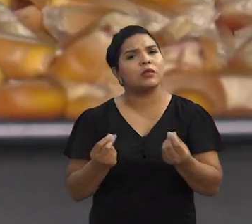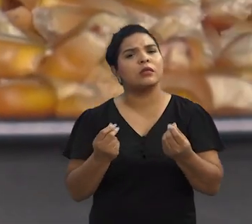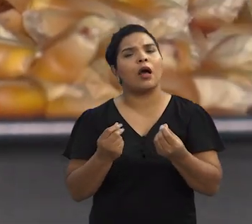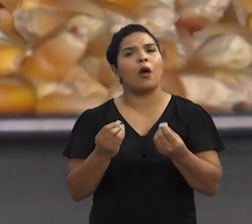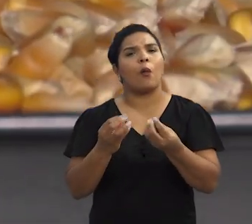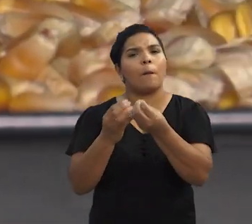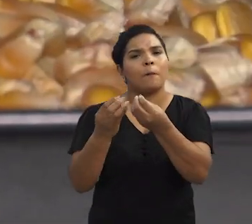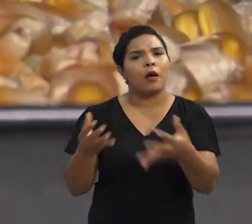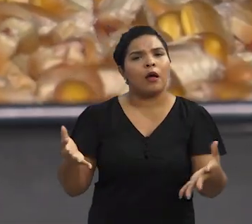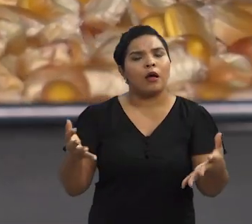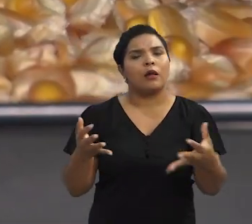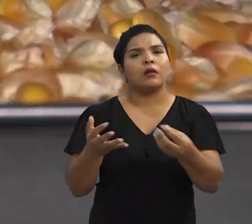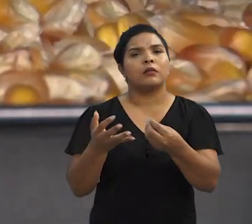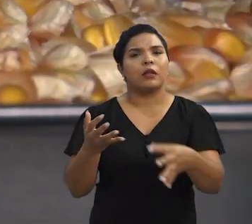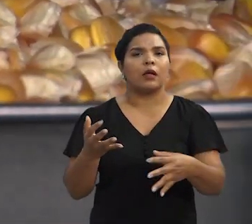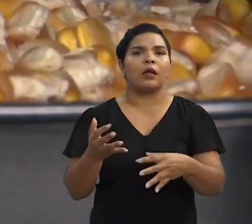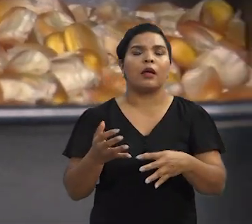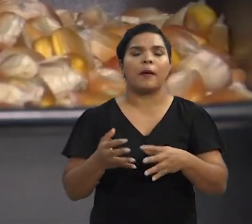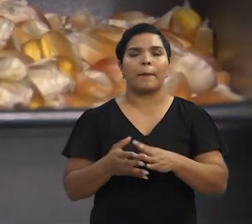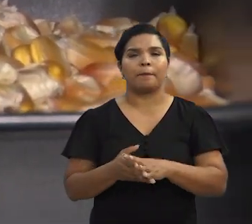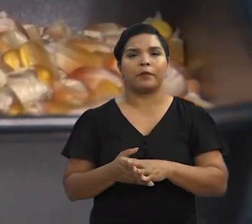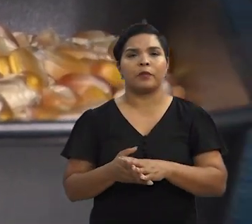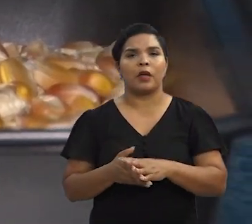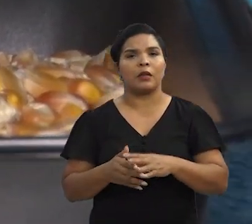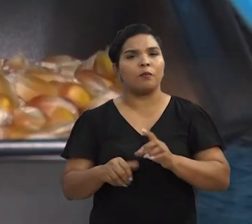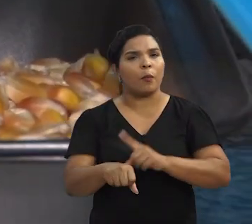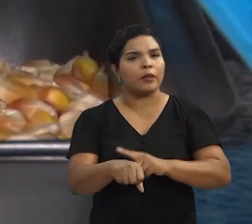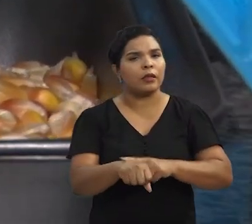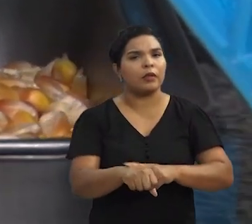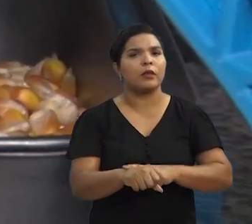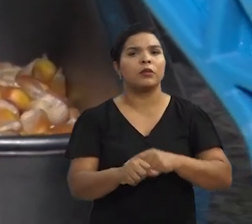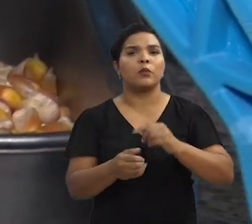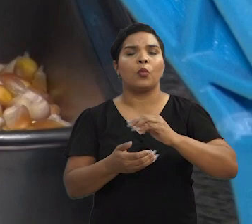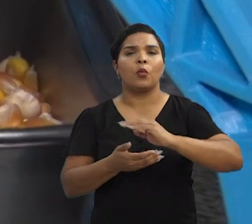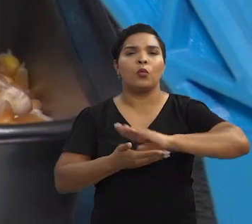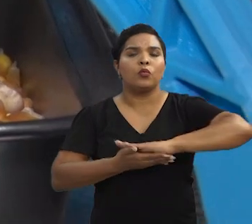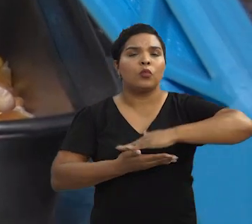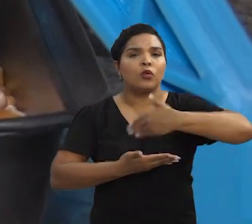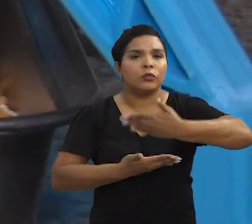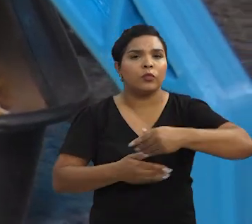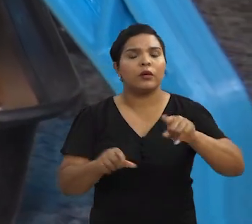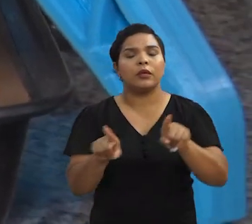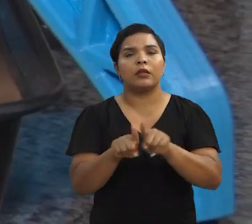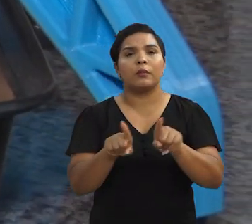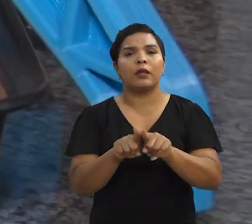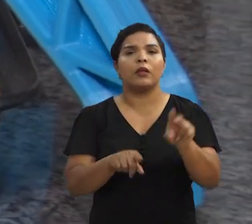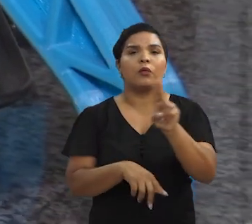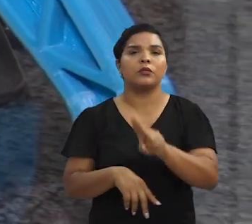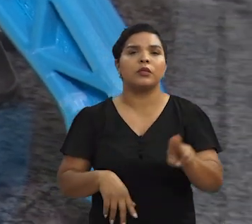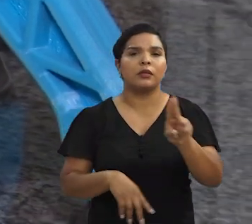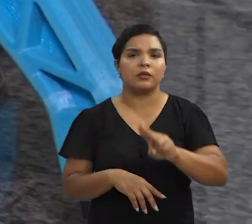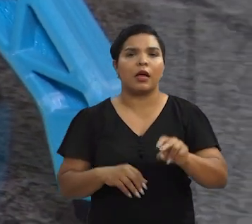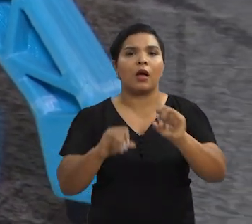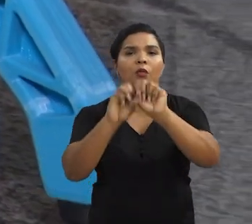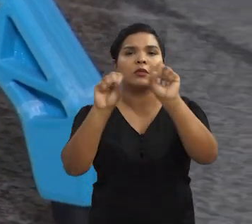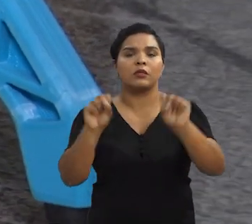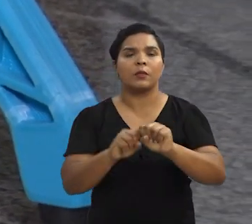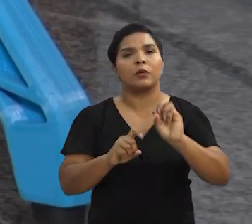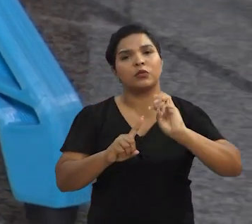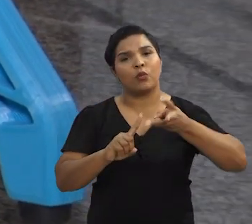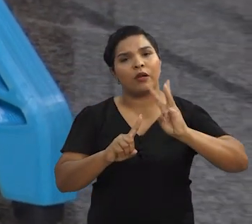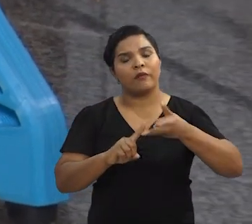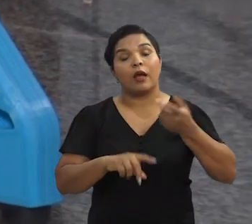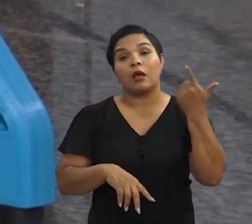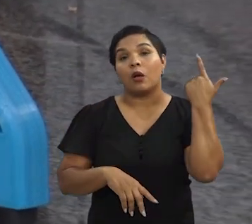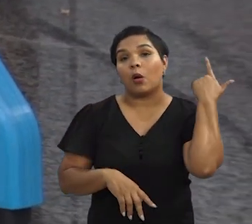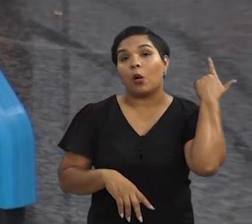sendo descarregadas automaticamente, momentaneamente, para o notebook e, utilizando sistemas de Wi-Fi